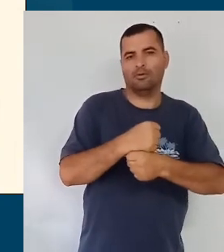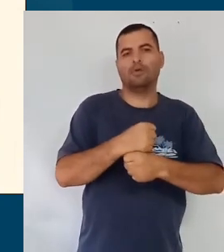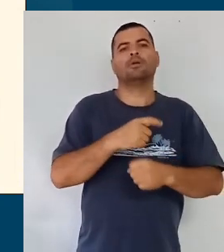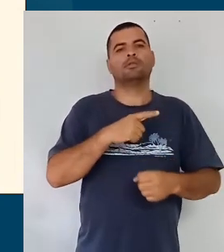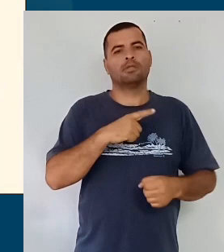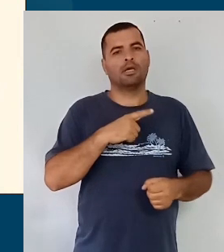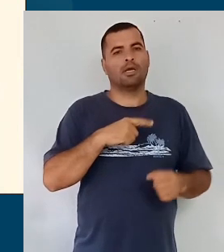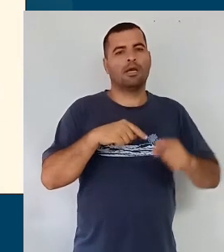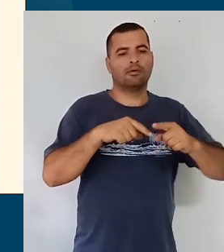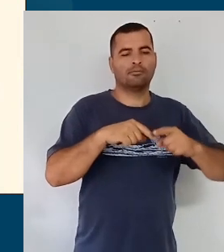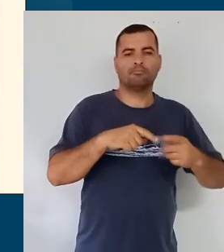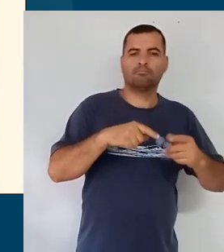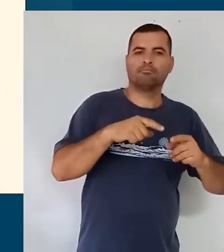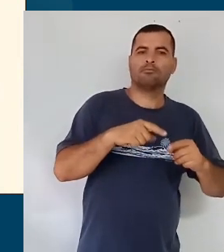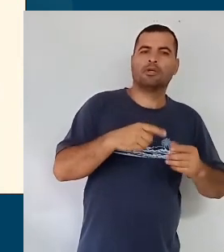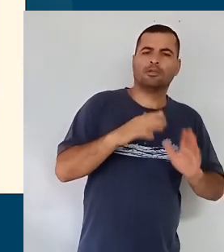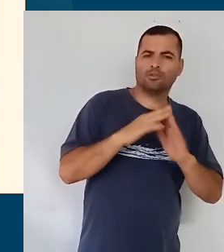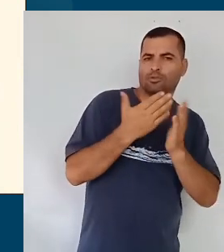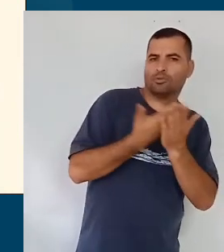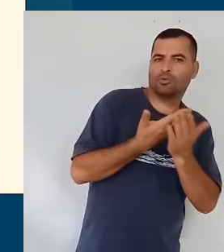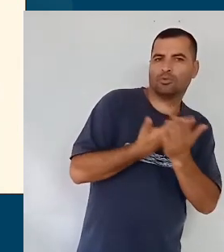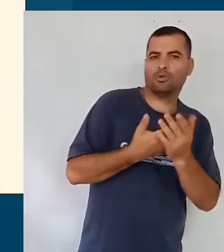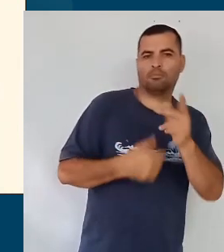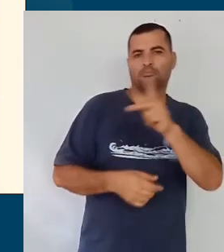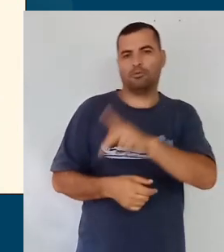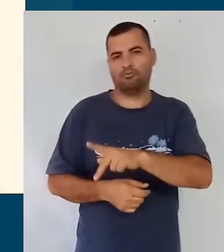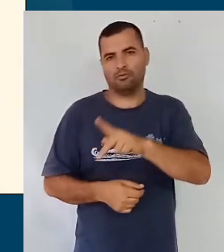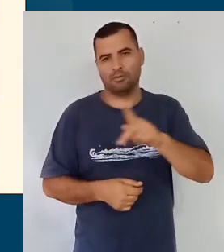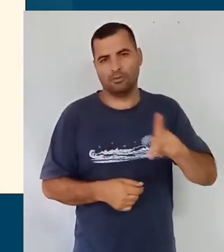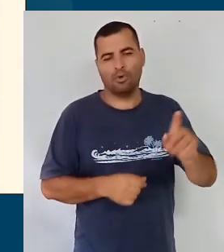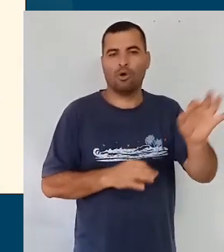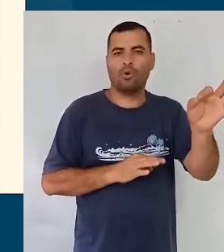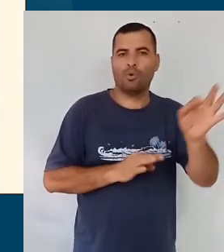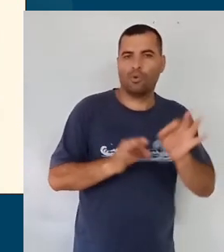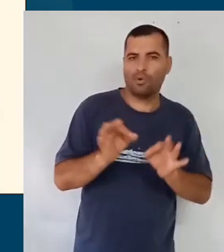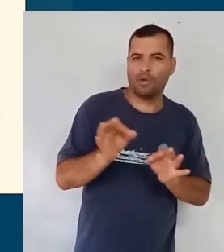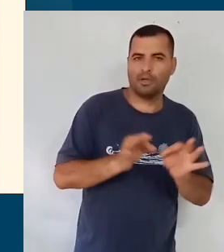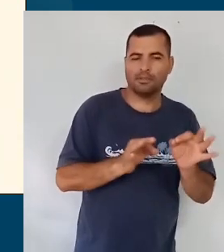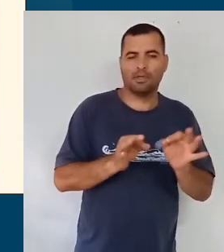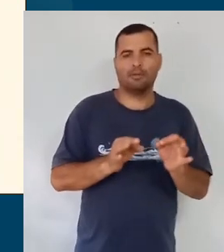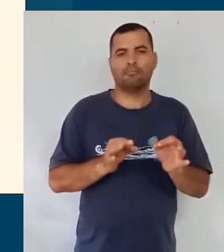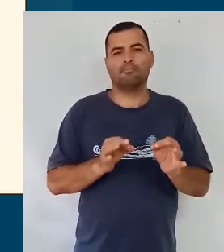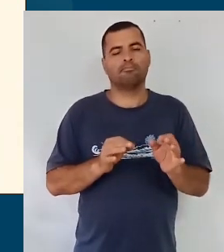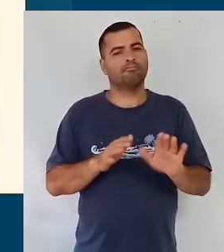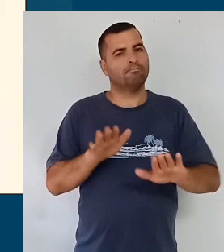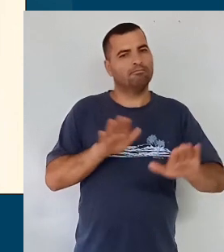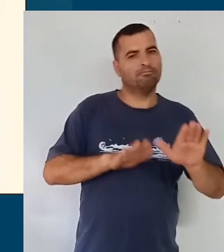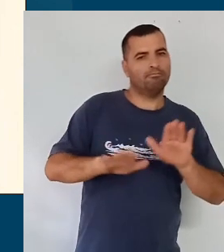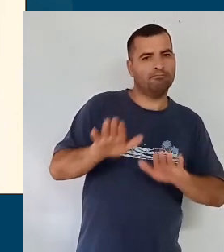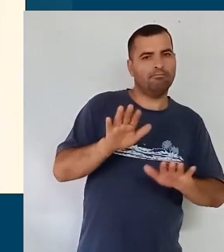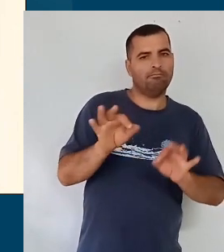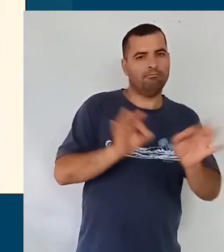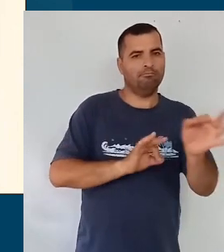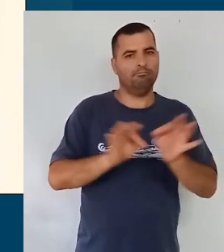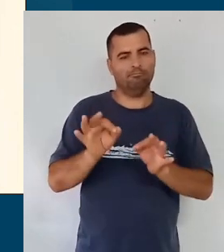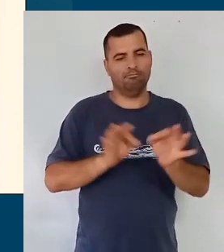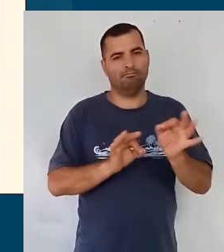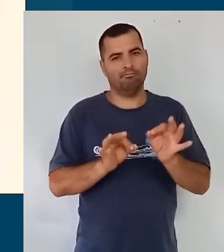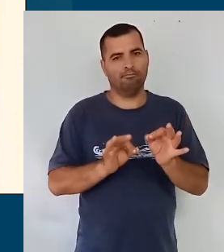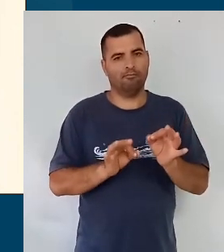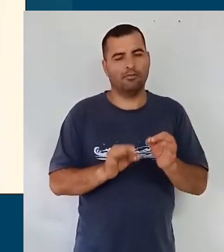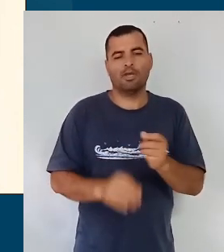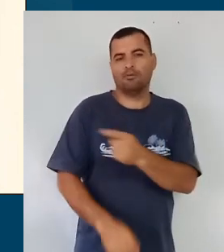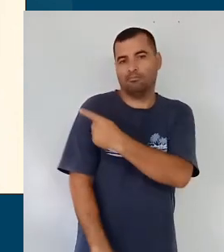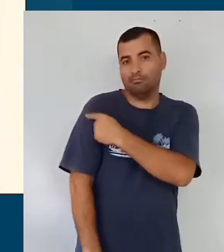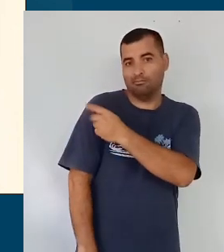escolas, para os professores, professoras, de organizarem os seus planejamentos de forma articulada, sobretudo nos